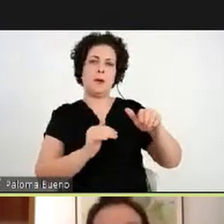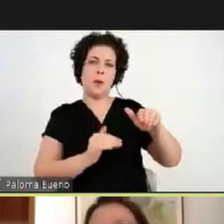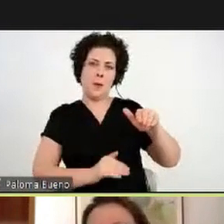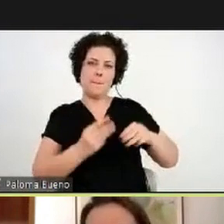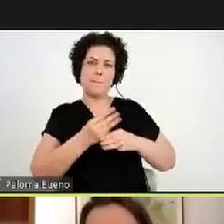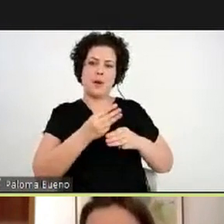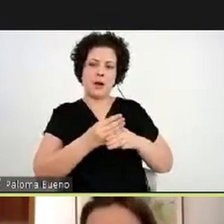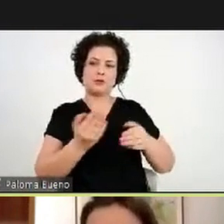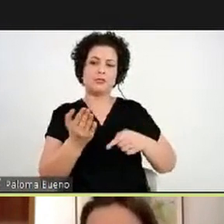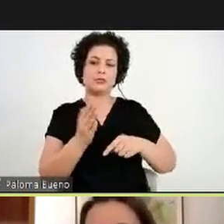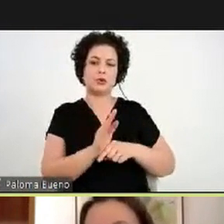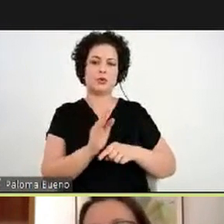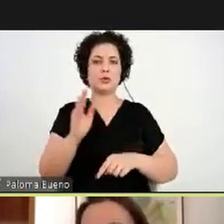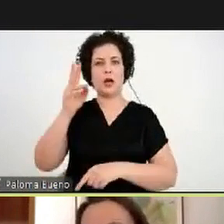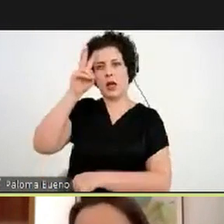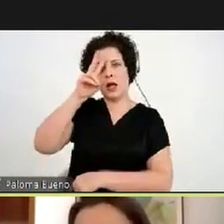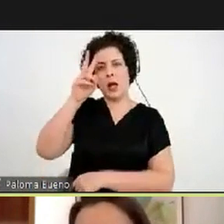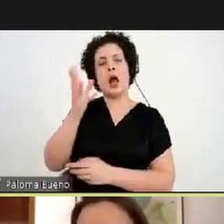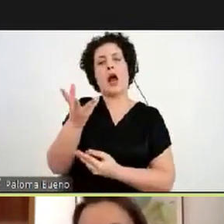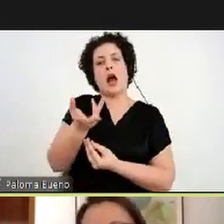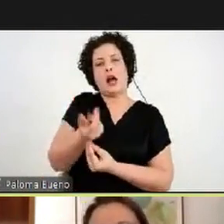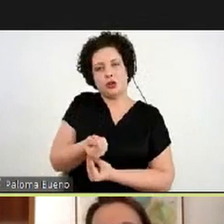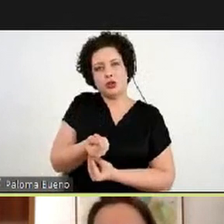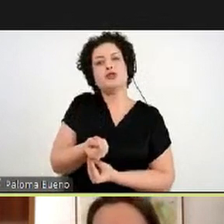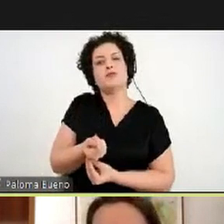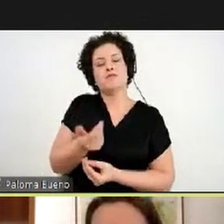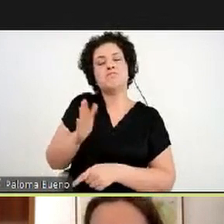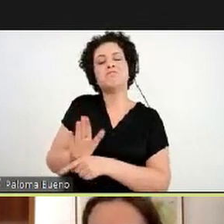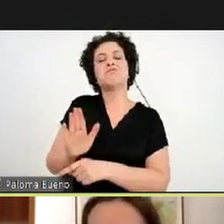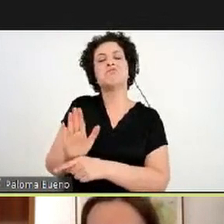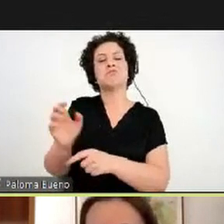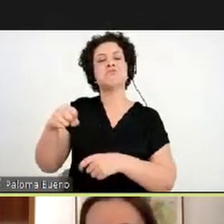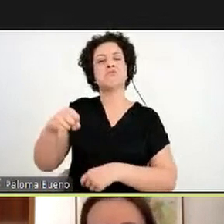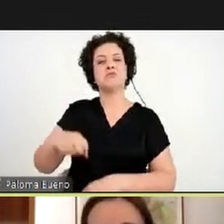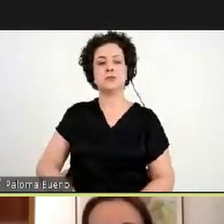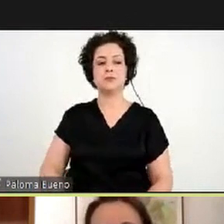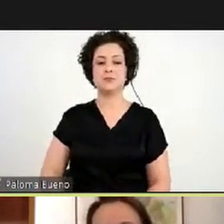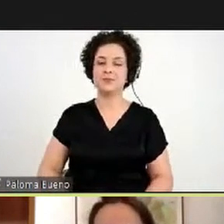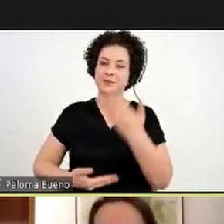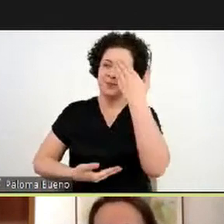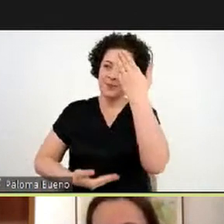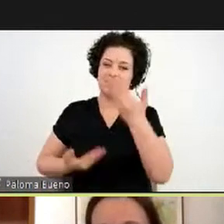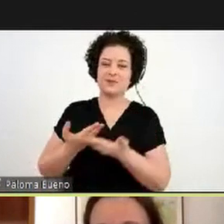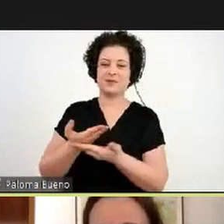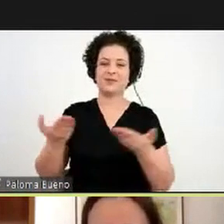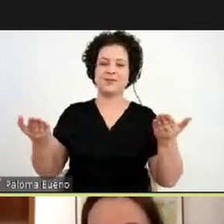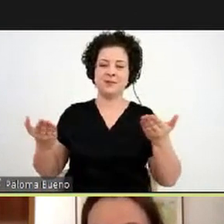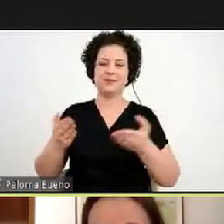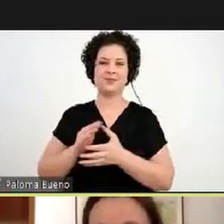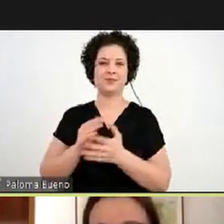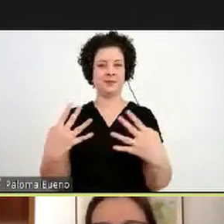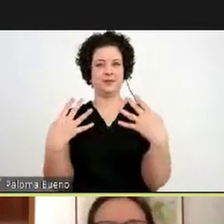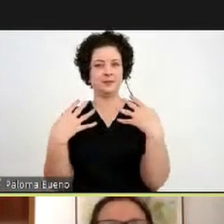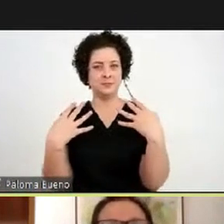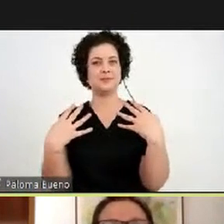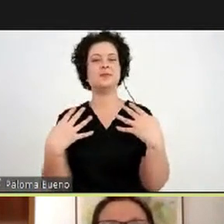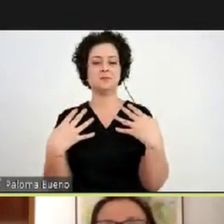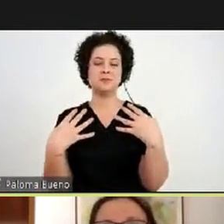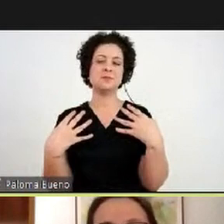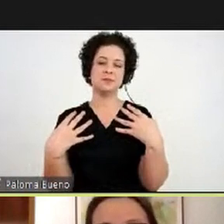e empreendizagem na arte e na escola. É isso, eu agradeço muito vocês estarem aí, me ouvirem,